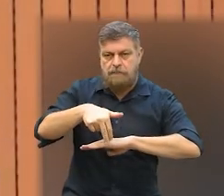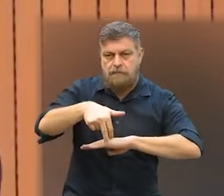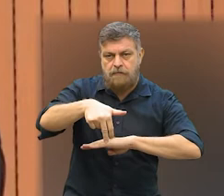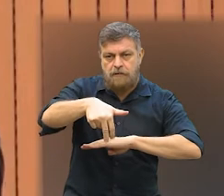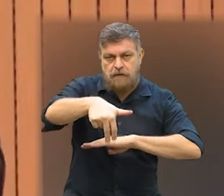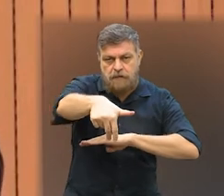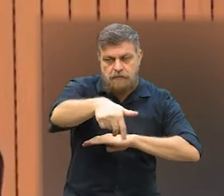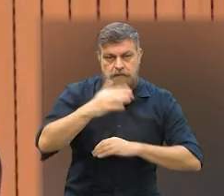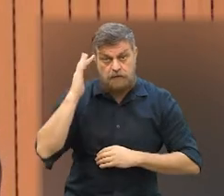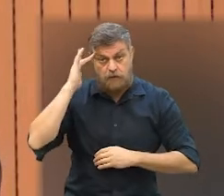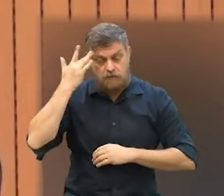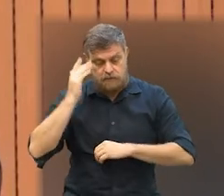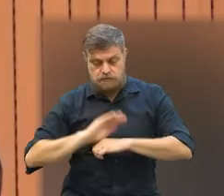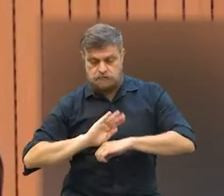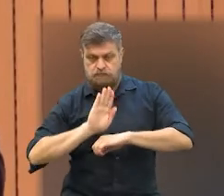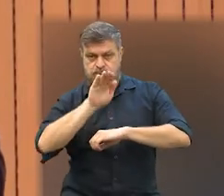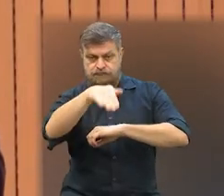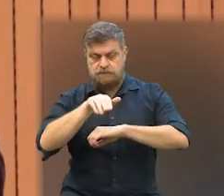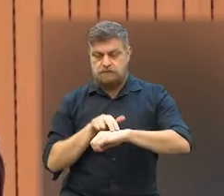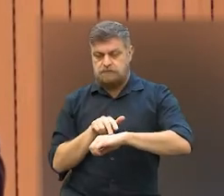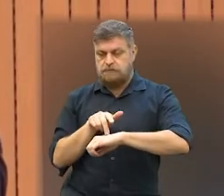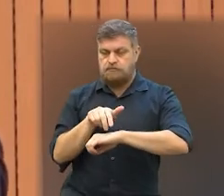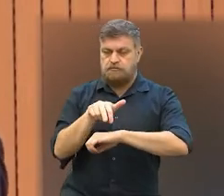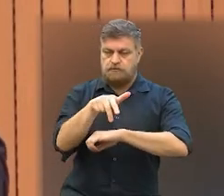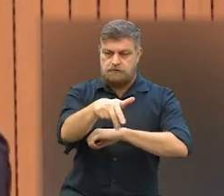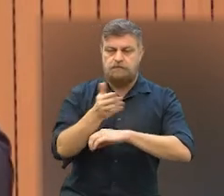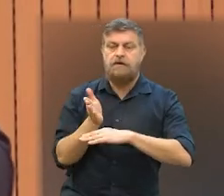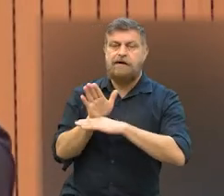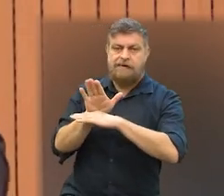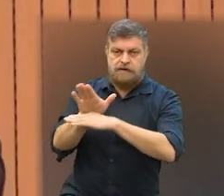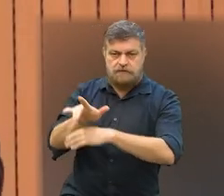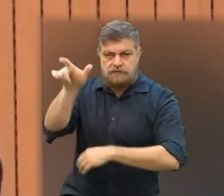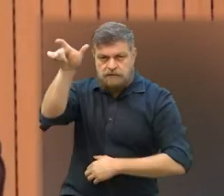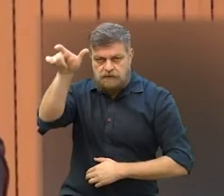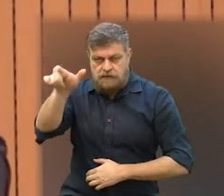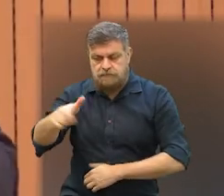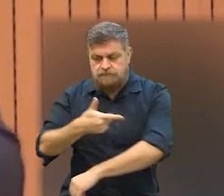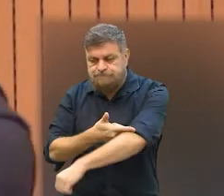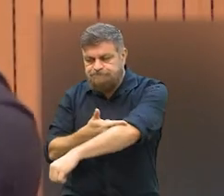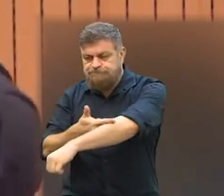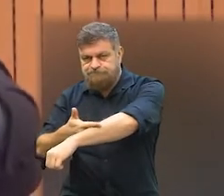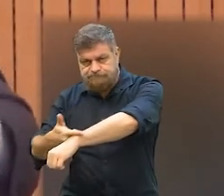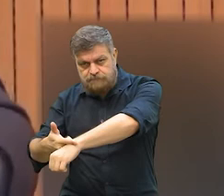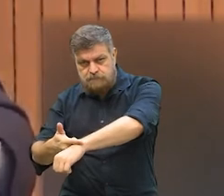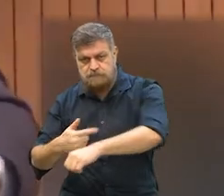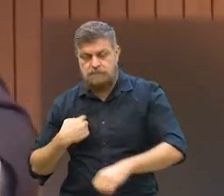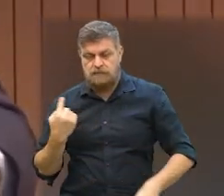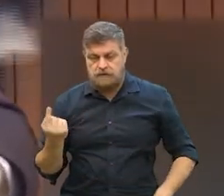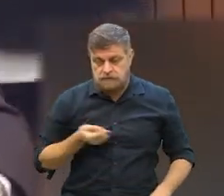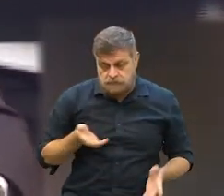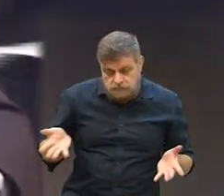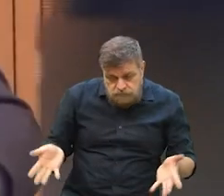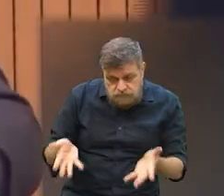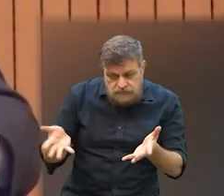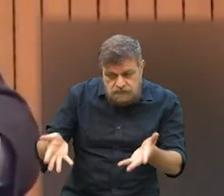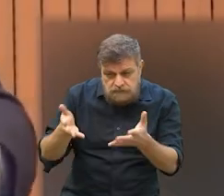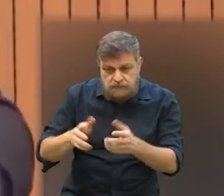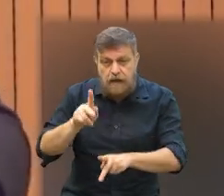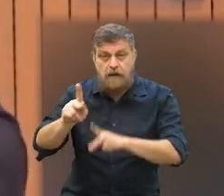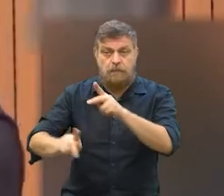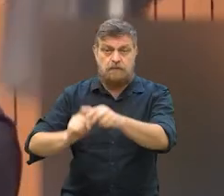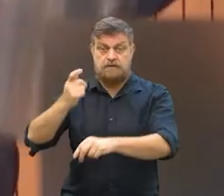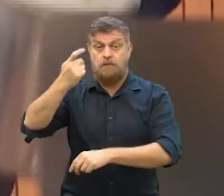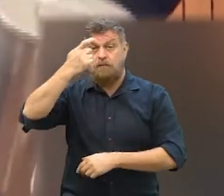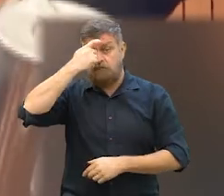E eu acho que essa lombofaixa vai ajudar muito essa questão educacional. E se a gente incentivar e